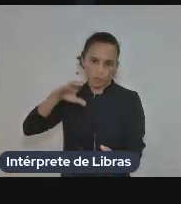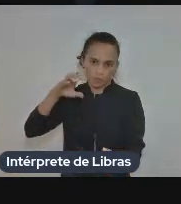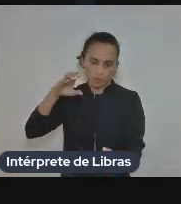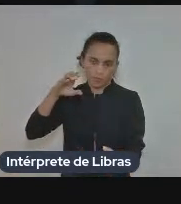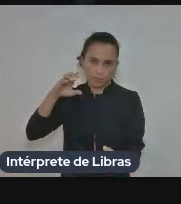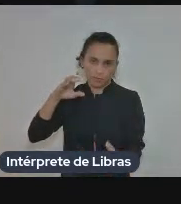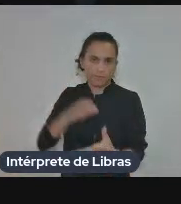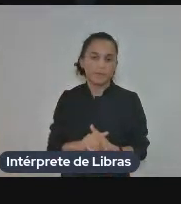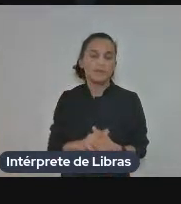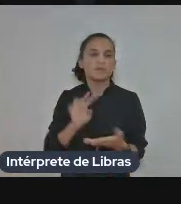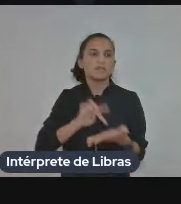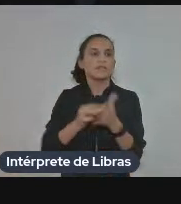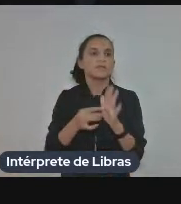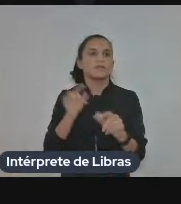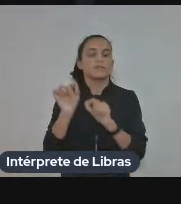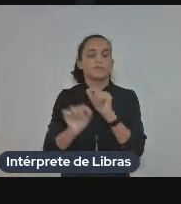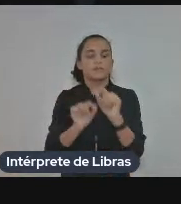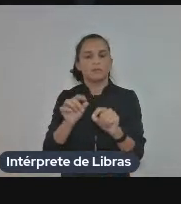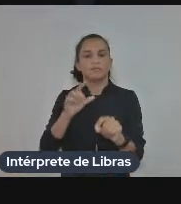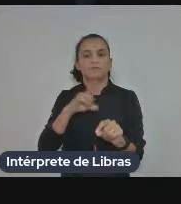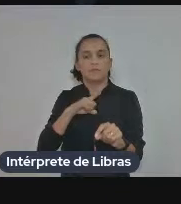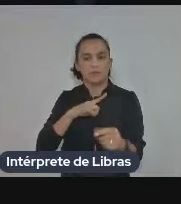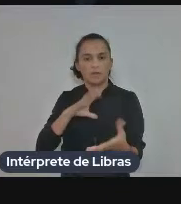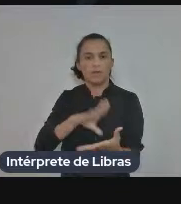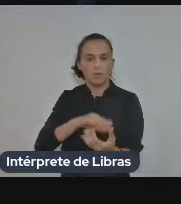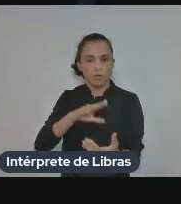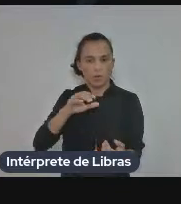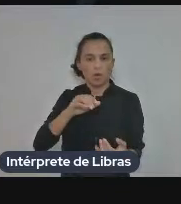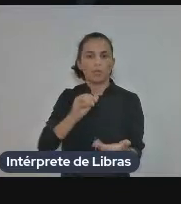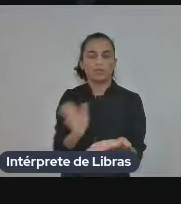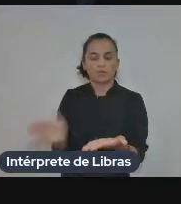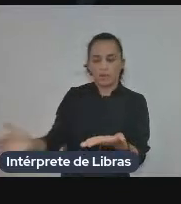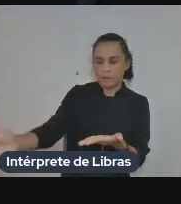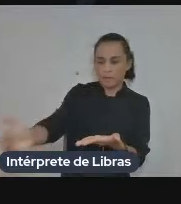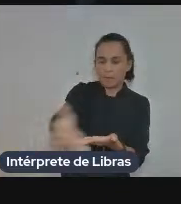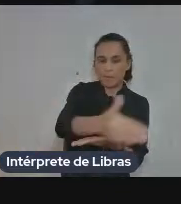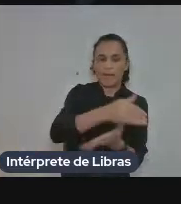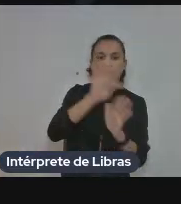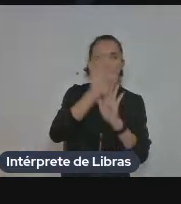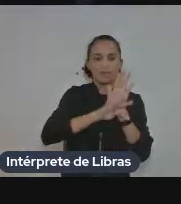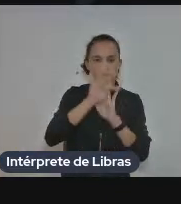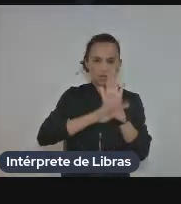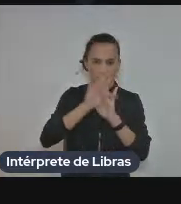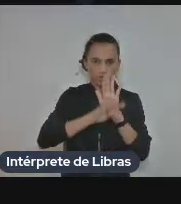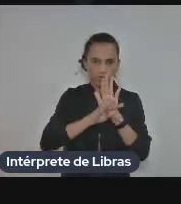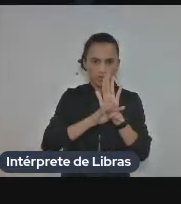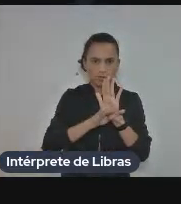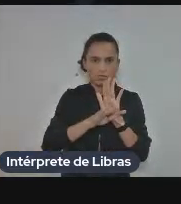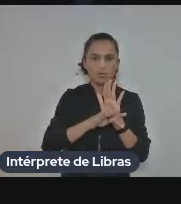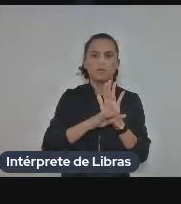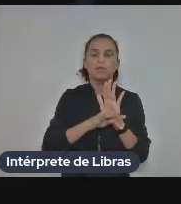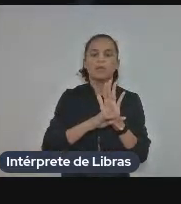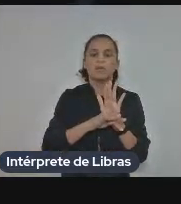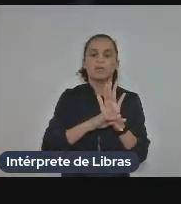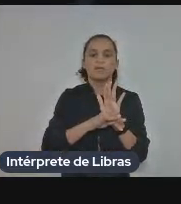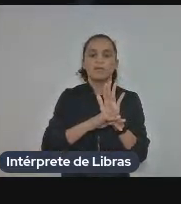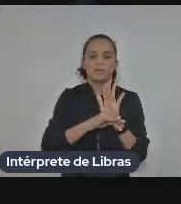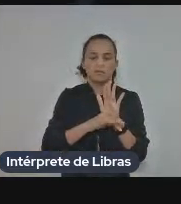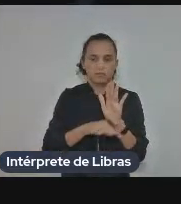nós temos o corpus que é o compilado de textos no caso textos digitais